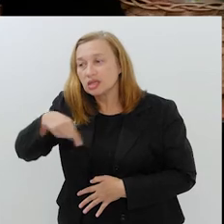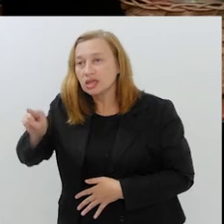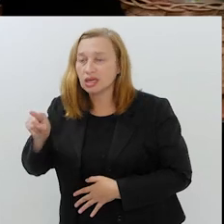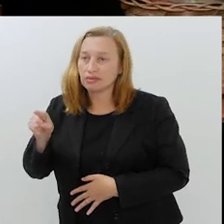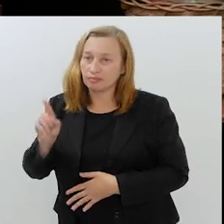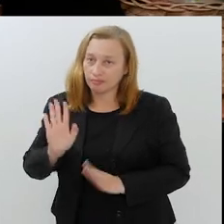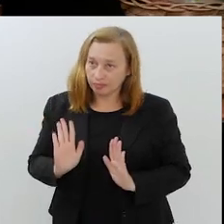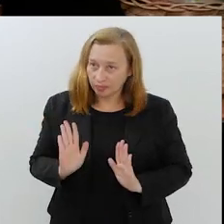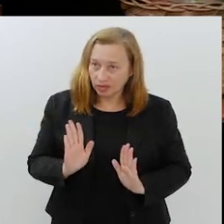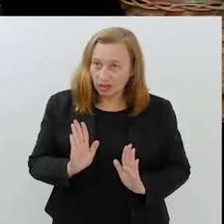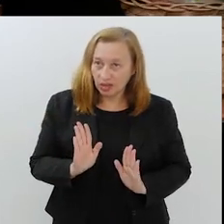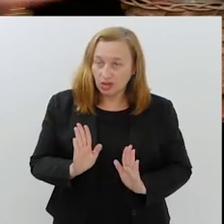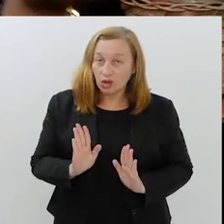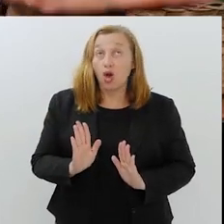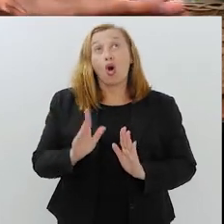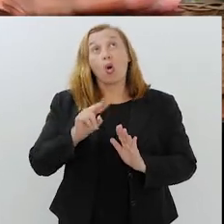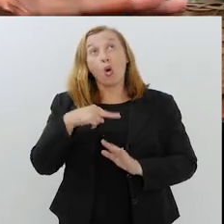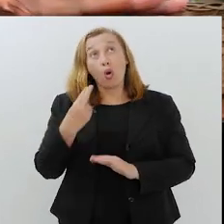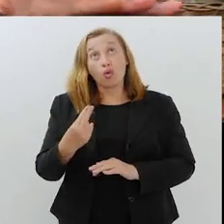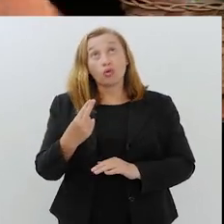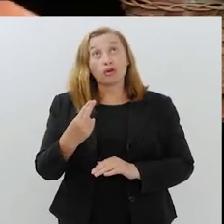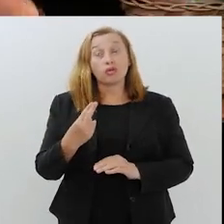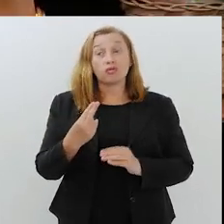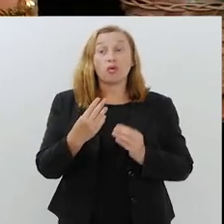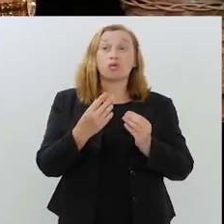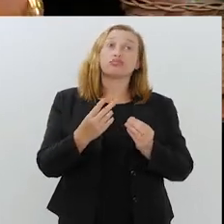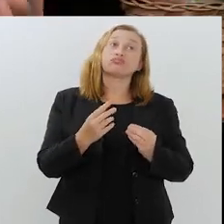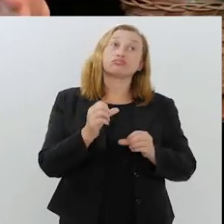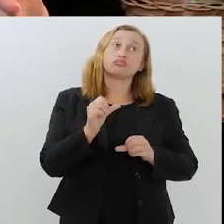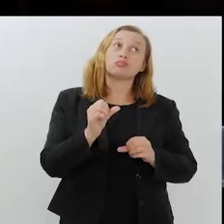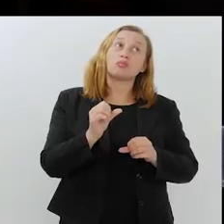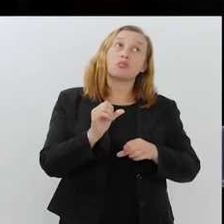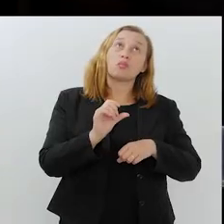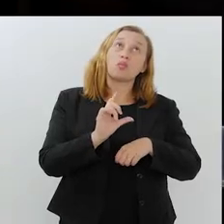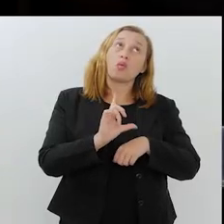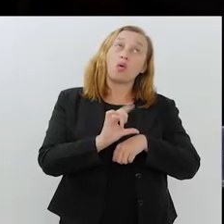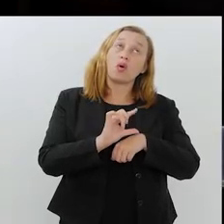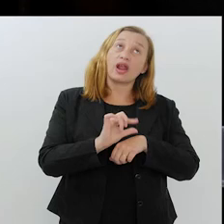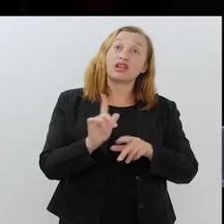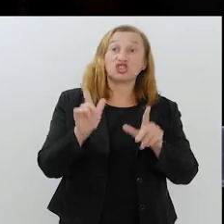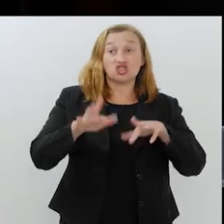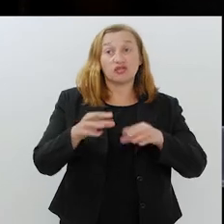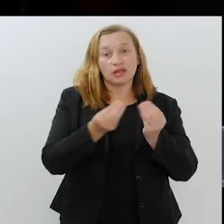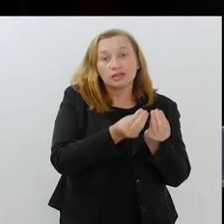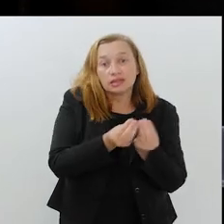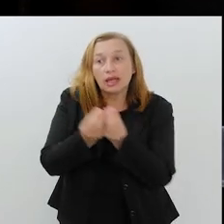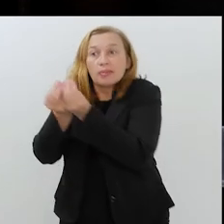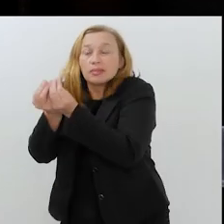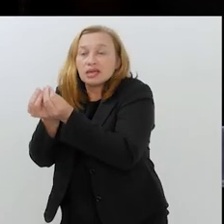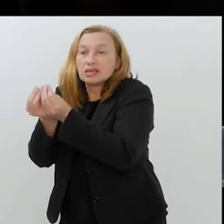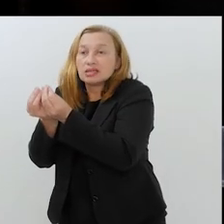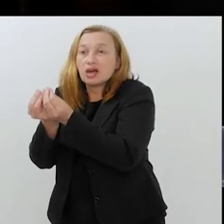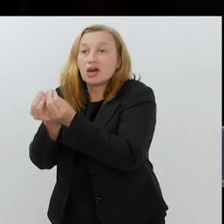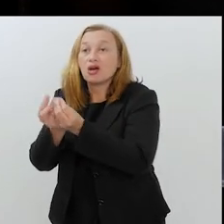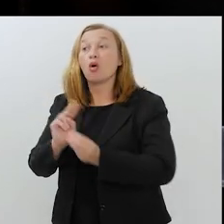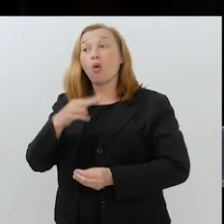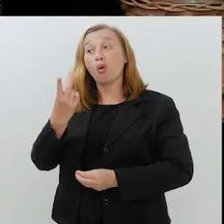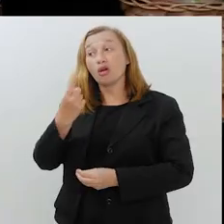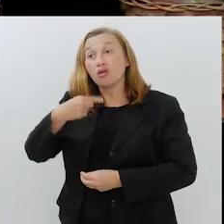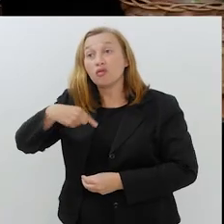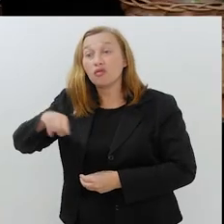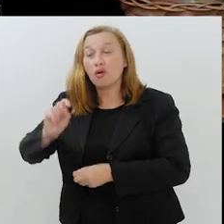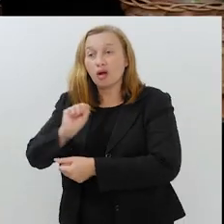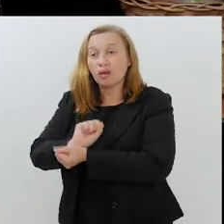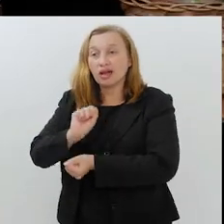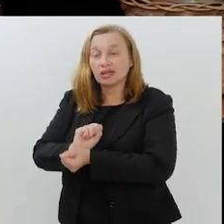Ou eu vou fora de horário de missa, e aí eu vou direto lá, ou eu vou para isso. Mas eu acho que essa